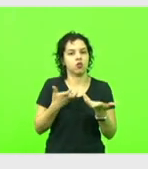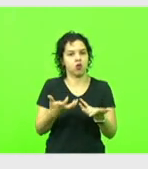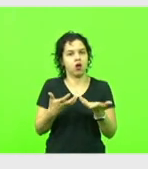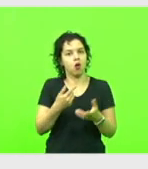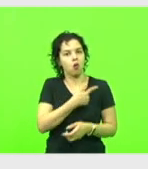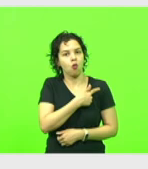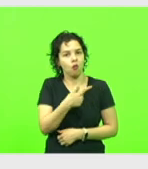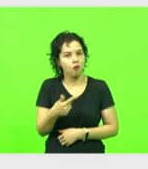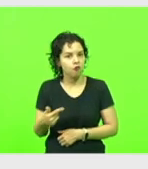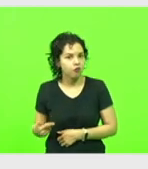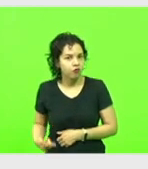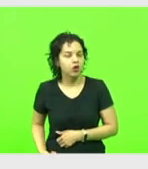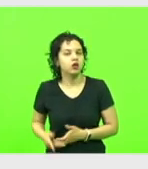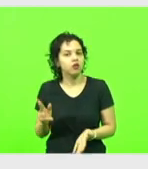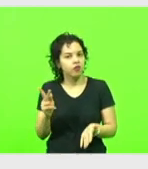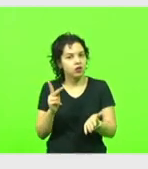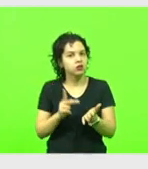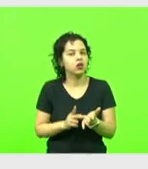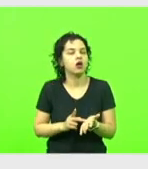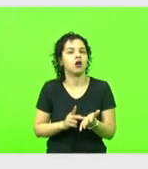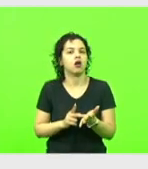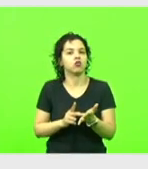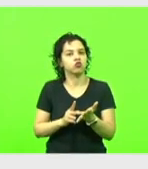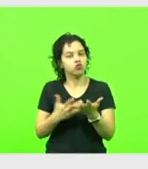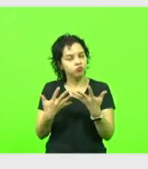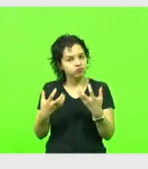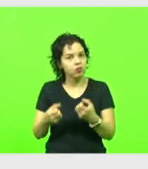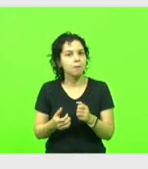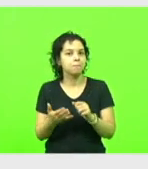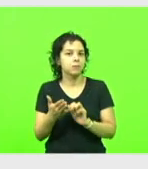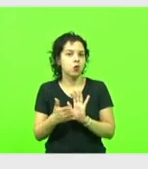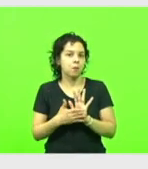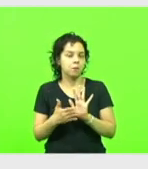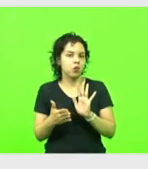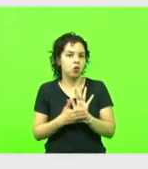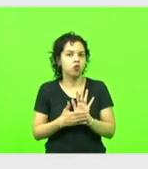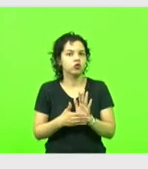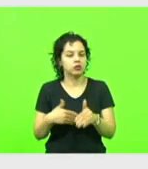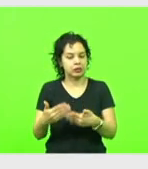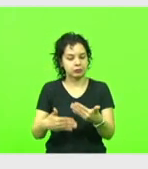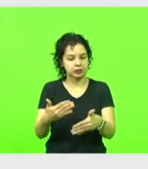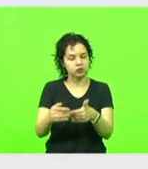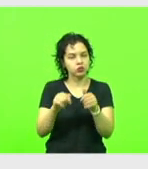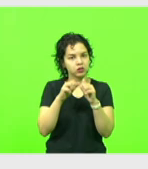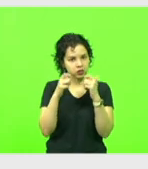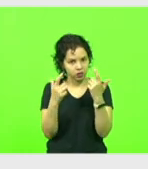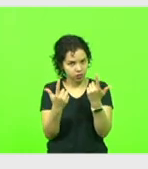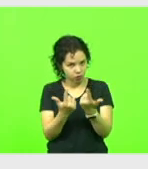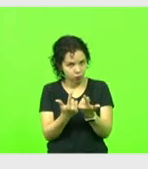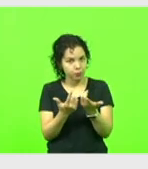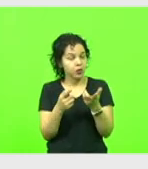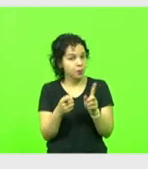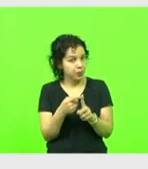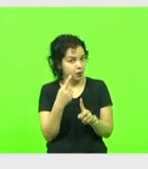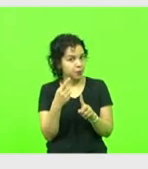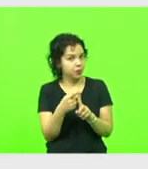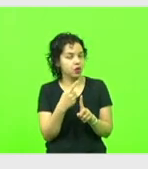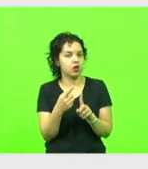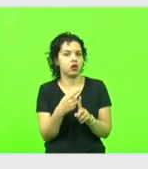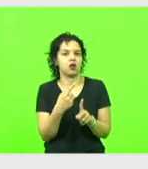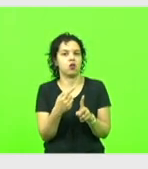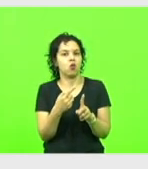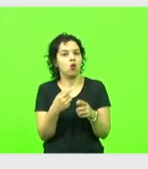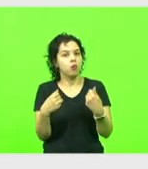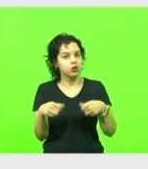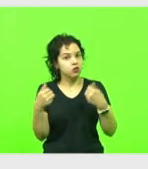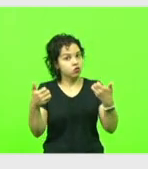governo, de fato, incorpore aquela proposta que está aqui tramitando na Casa. Primeiro, não é demais dizer que